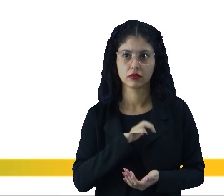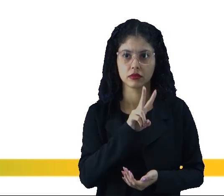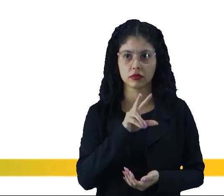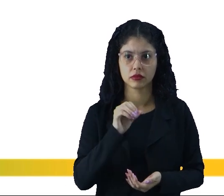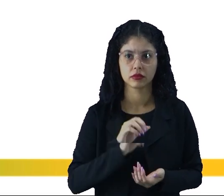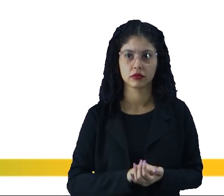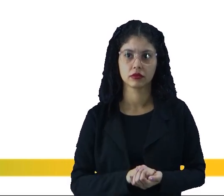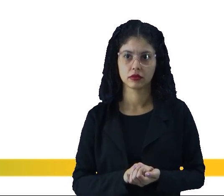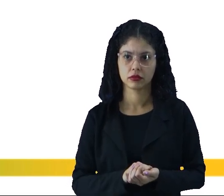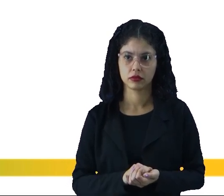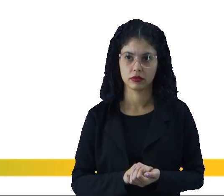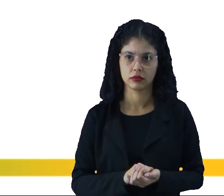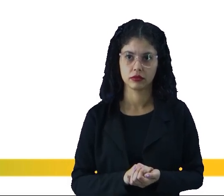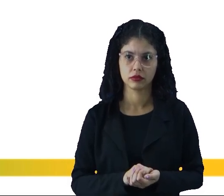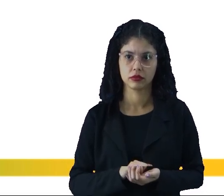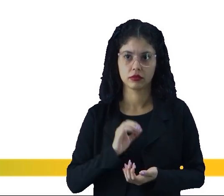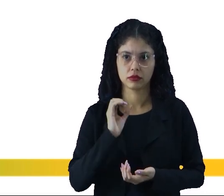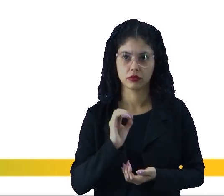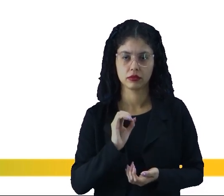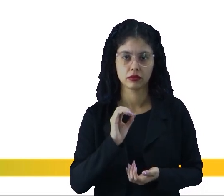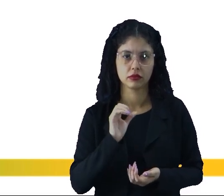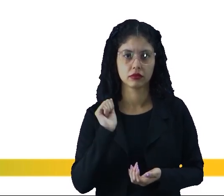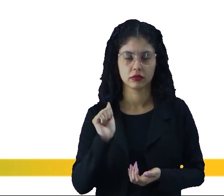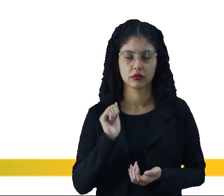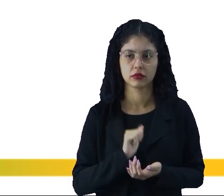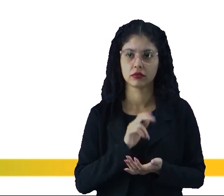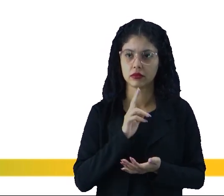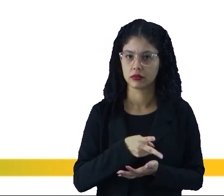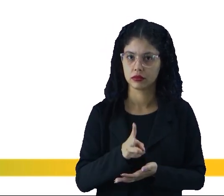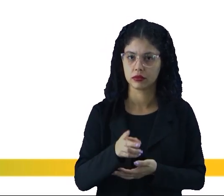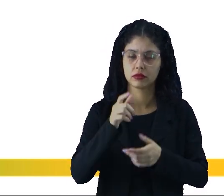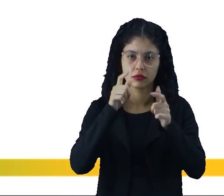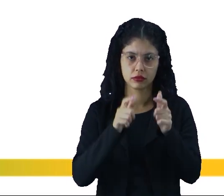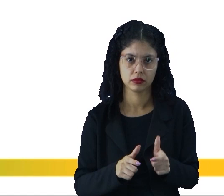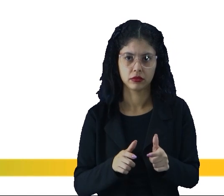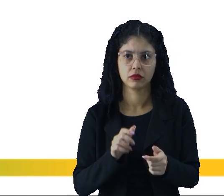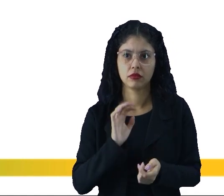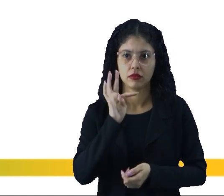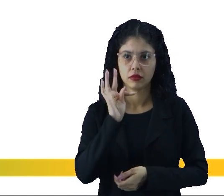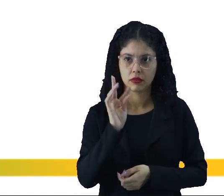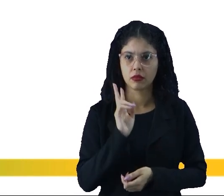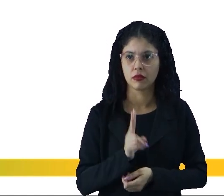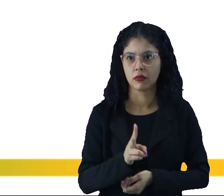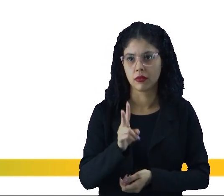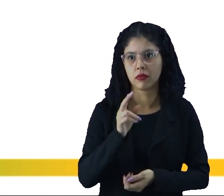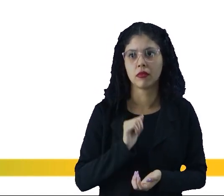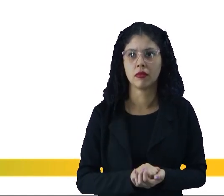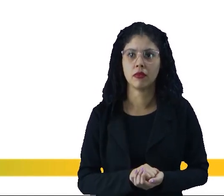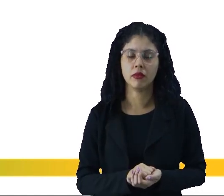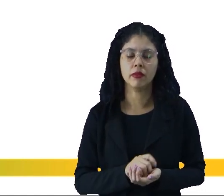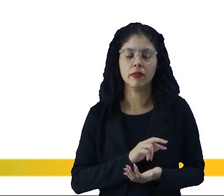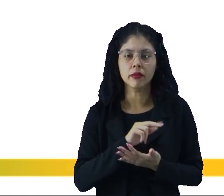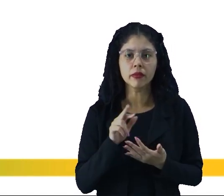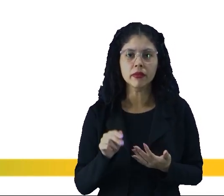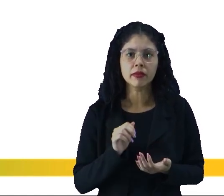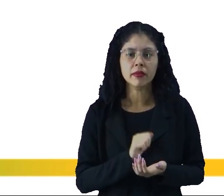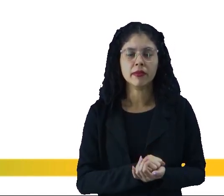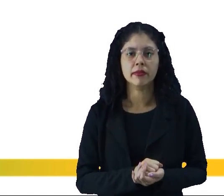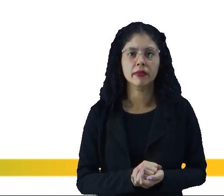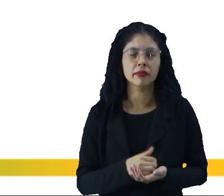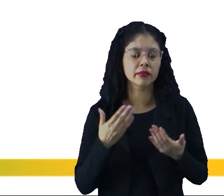V0. E no lugar do V nós colocamos o A. Quem permaneceu no mesmo lugar é o T, que é a nossa variável constante.